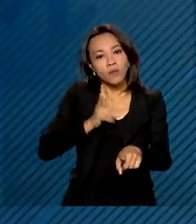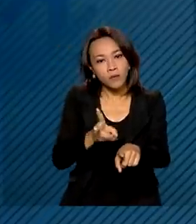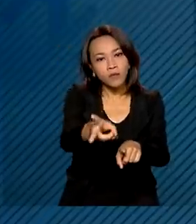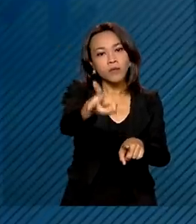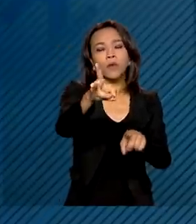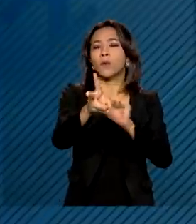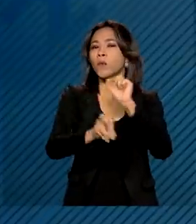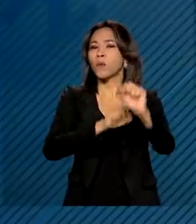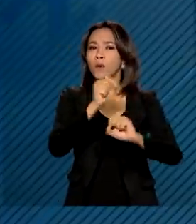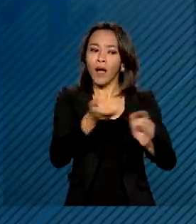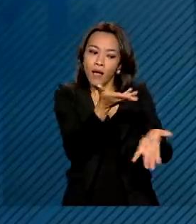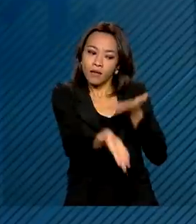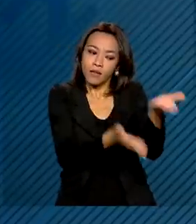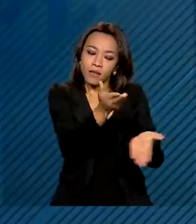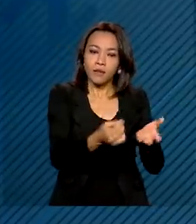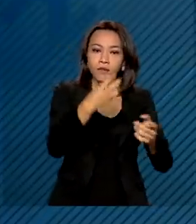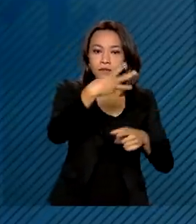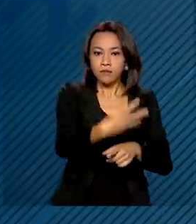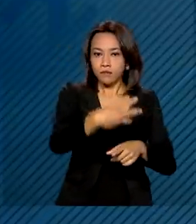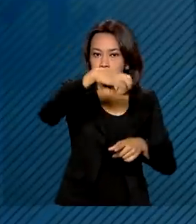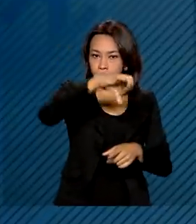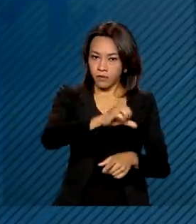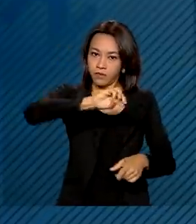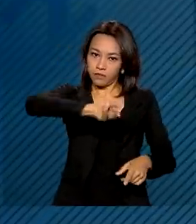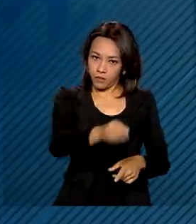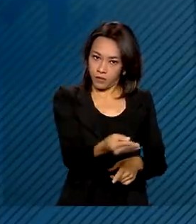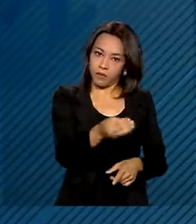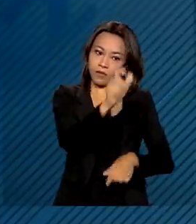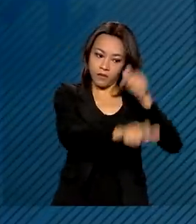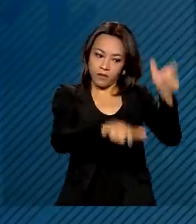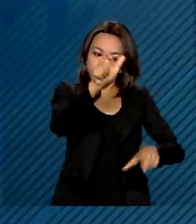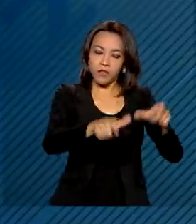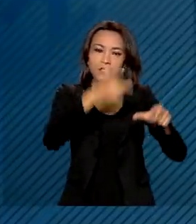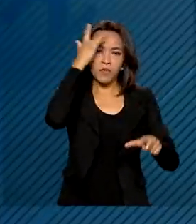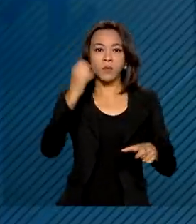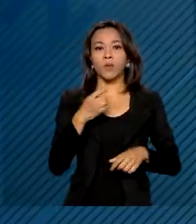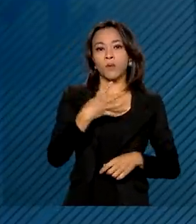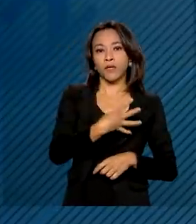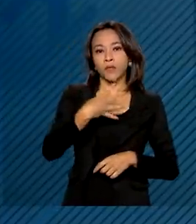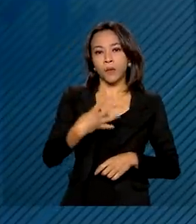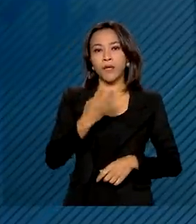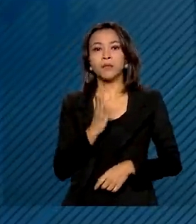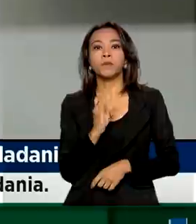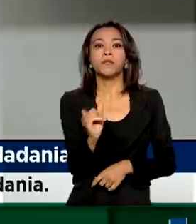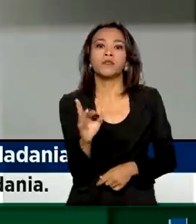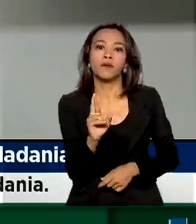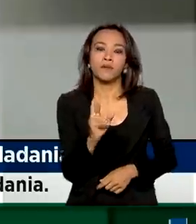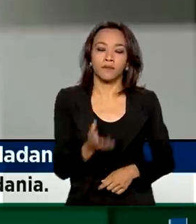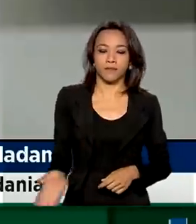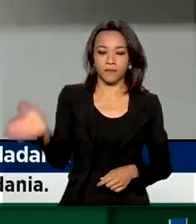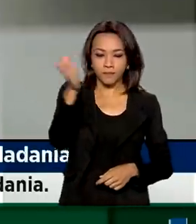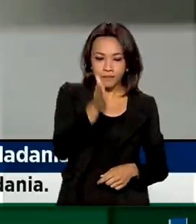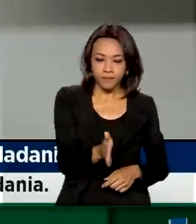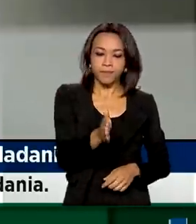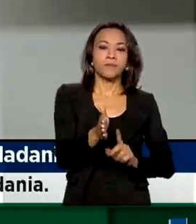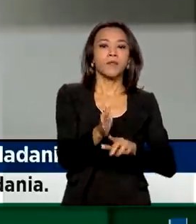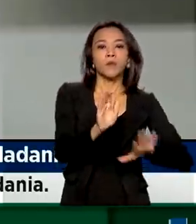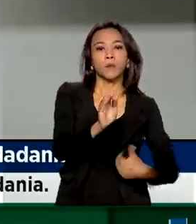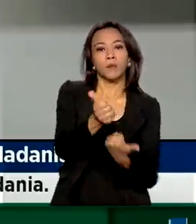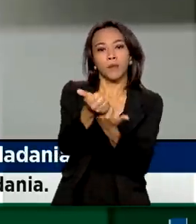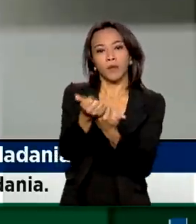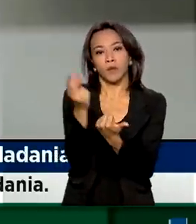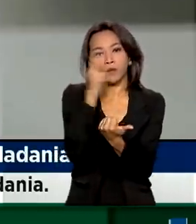atendendo 39 milhões de pessoas com 44 bilhões de reais. O auxílio emergencial